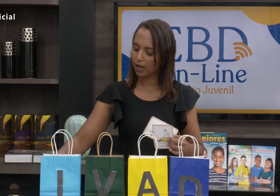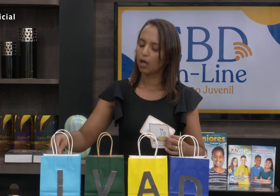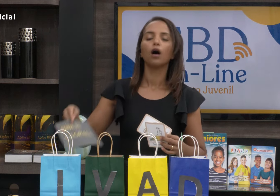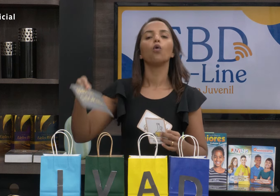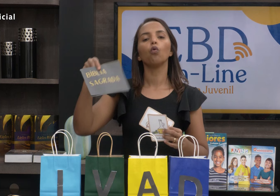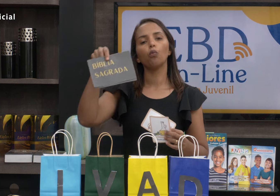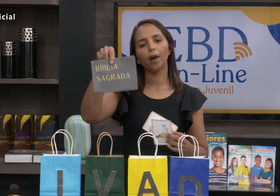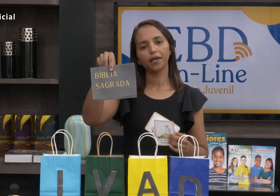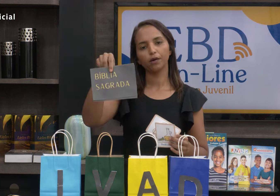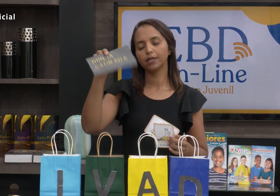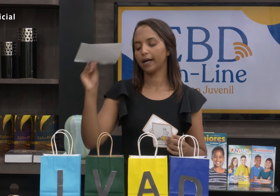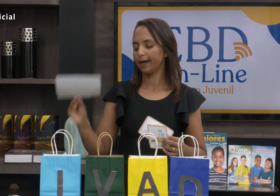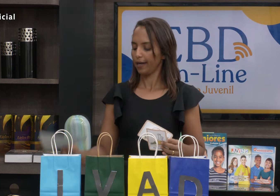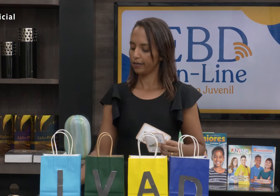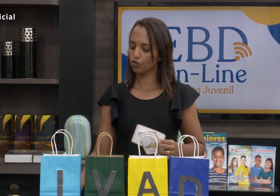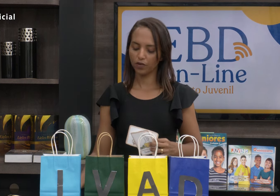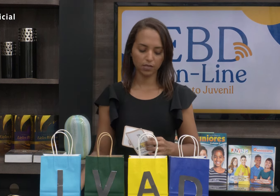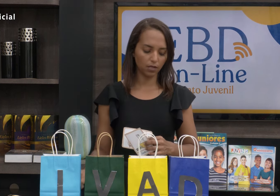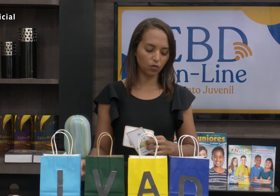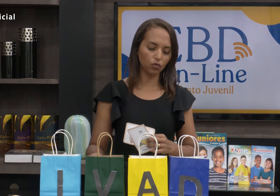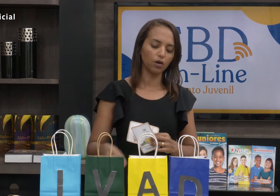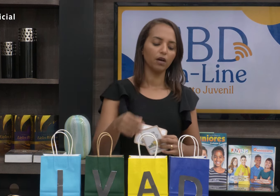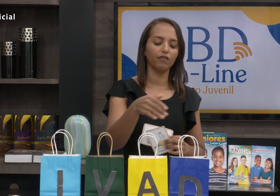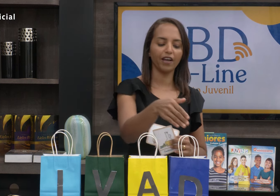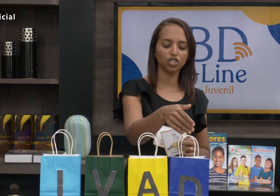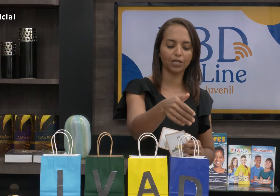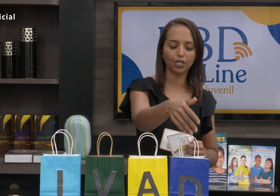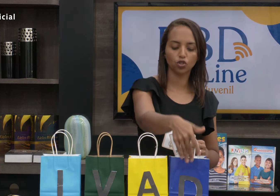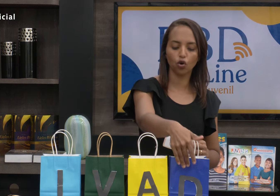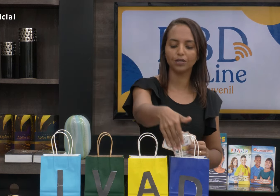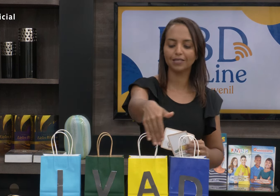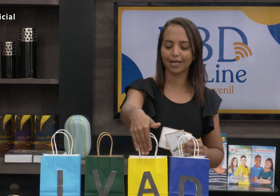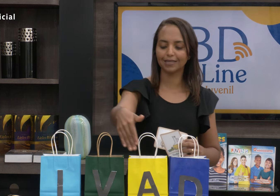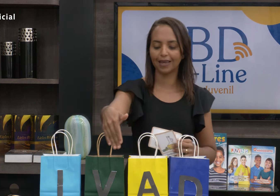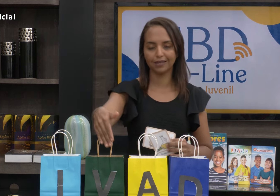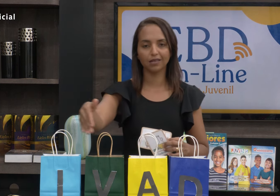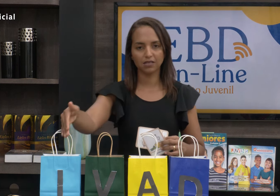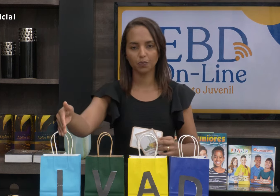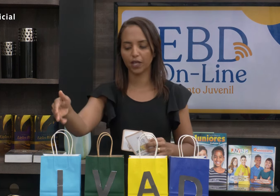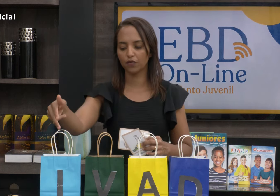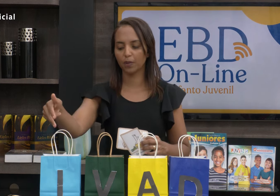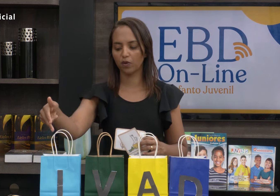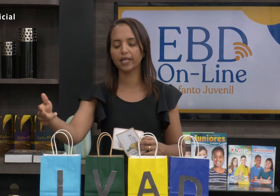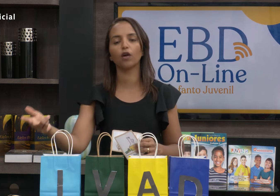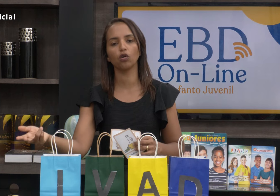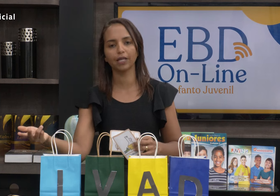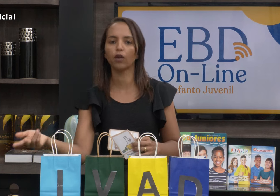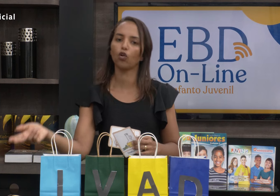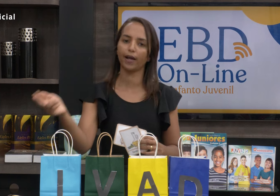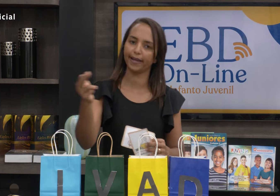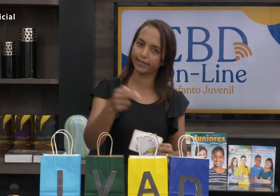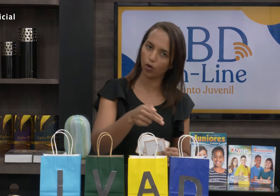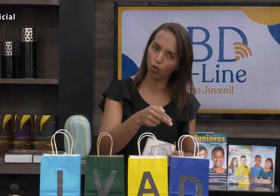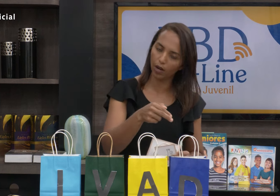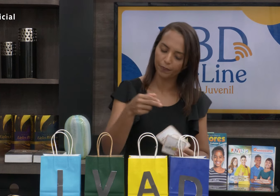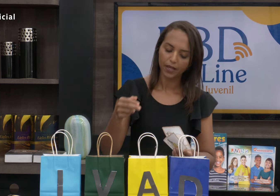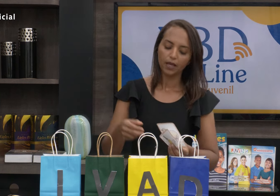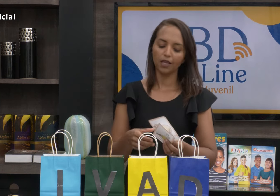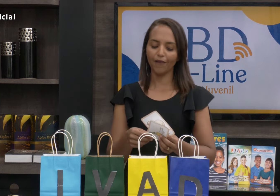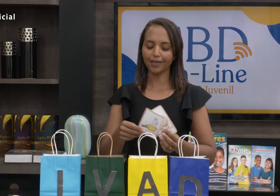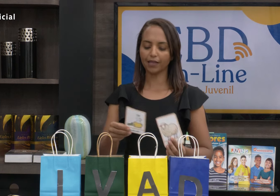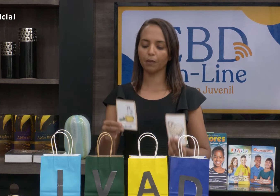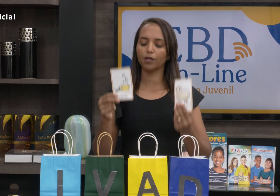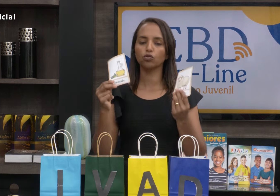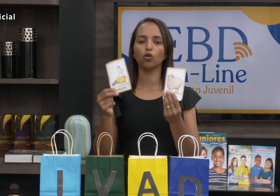Está o painel do versículo, vai estar todas as letras para que você possa recortar e colocar na sacola